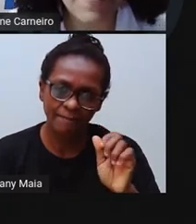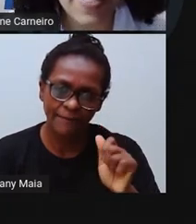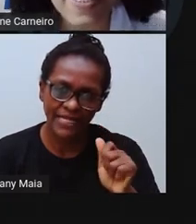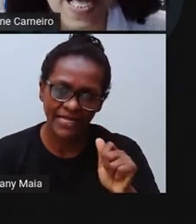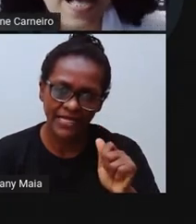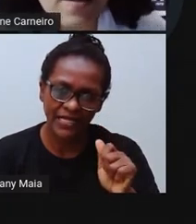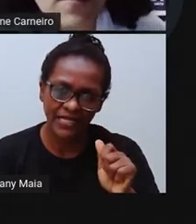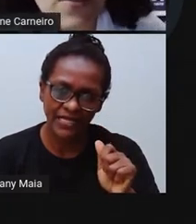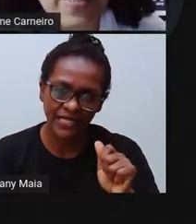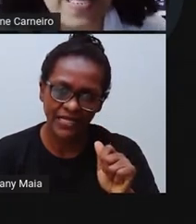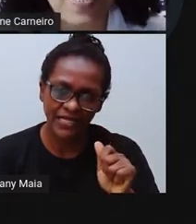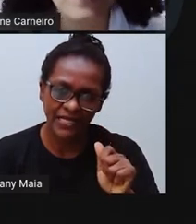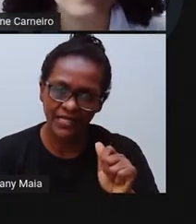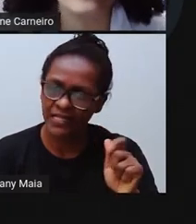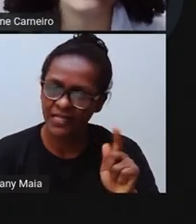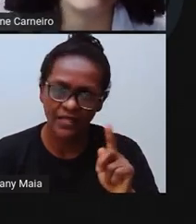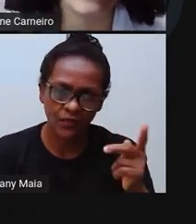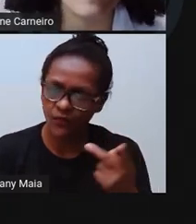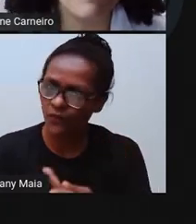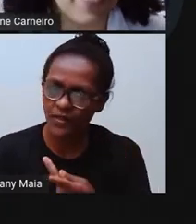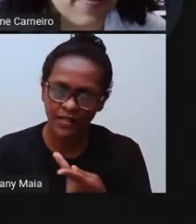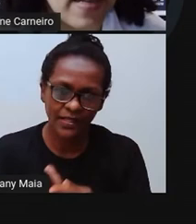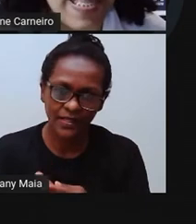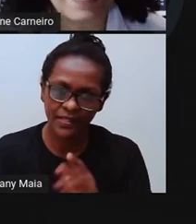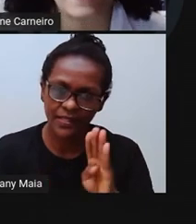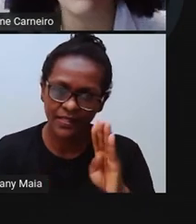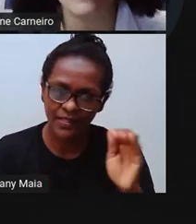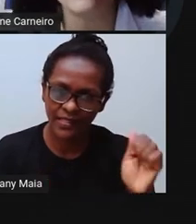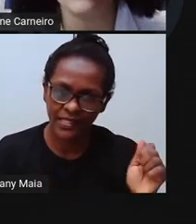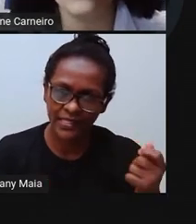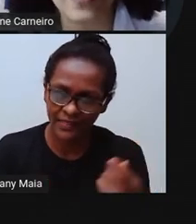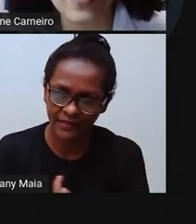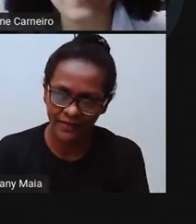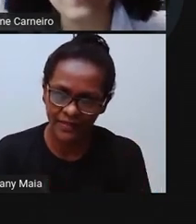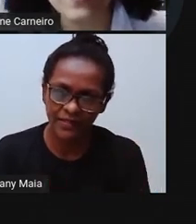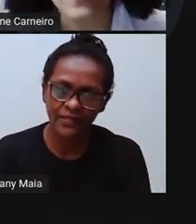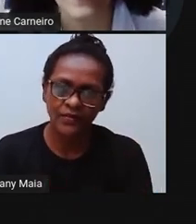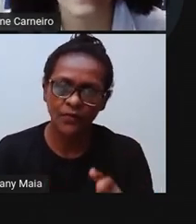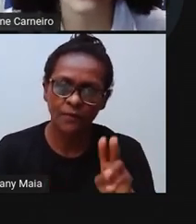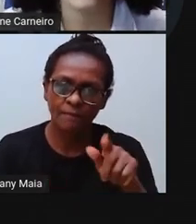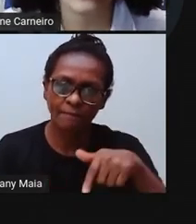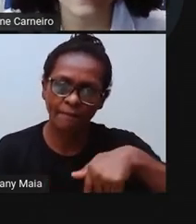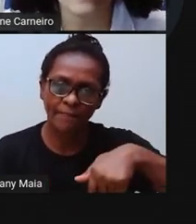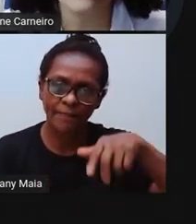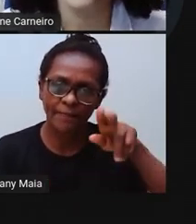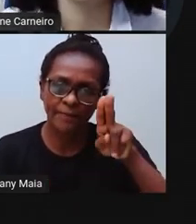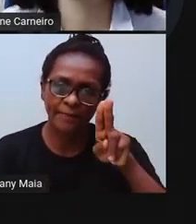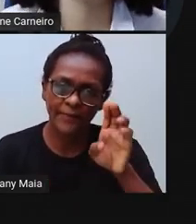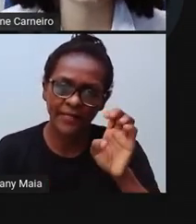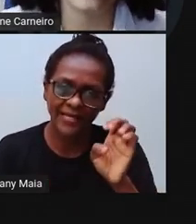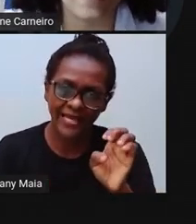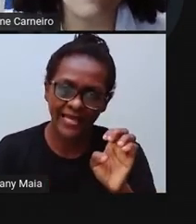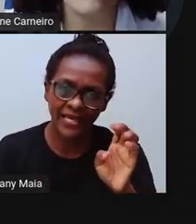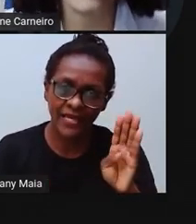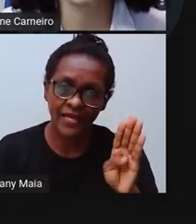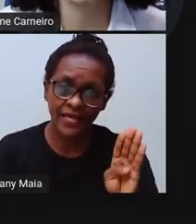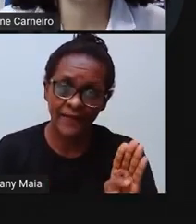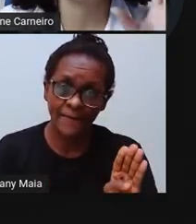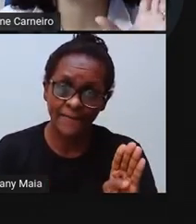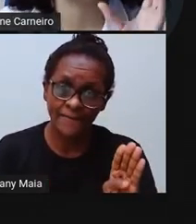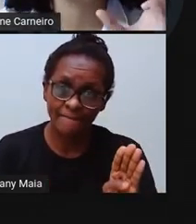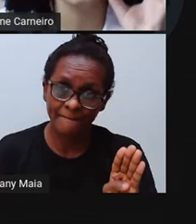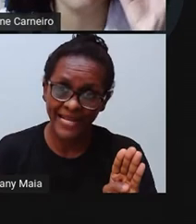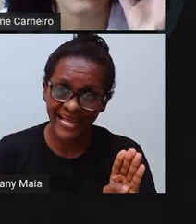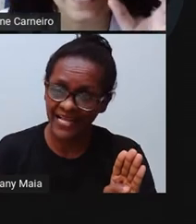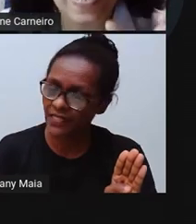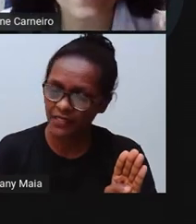letrinha B e A, vai ficar... Queba. É queba que a gente fala? É que-bra. Pra ter